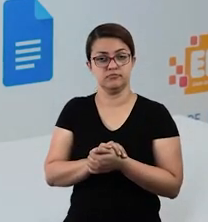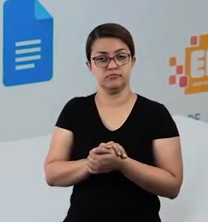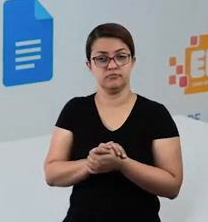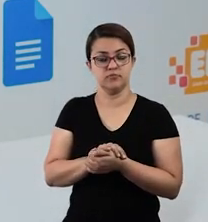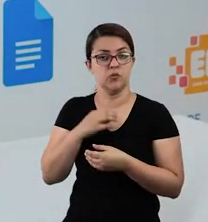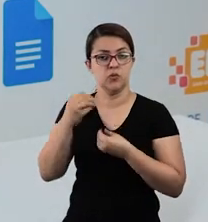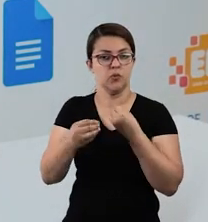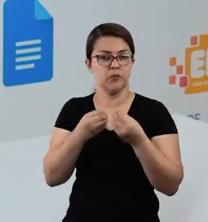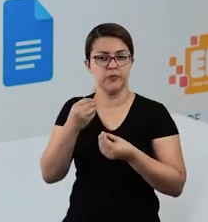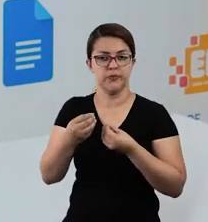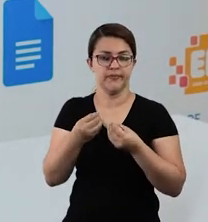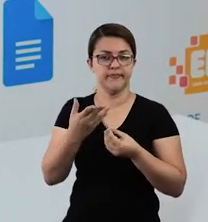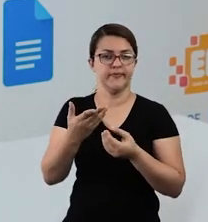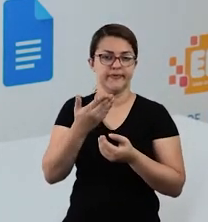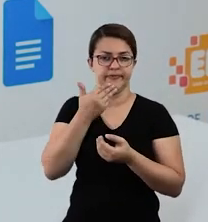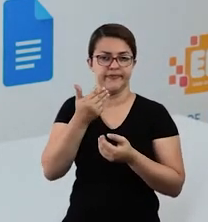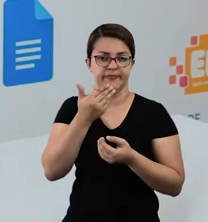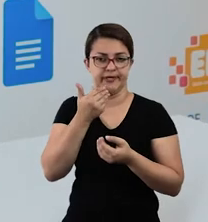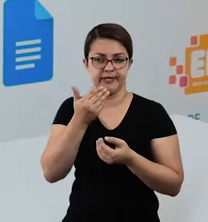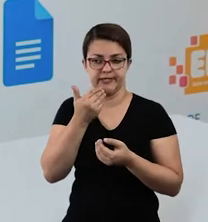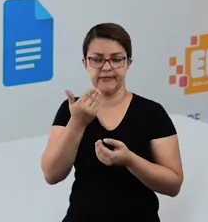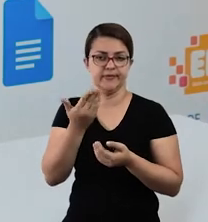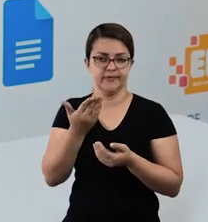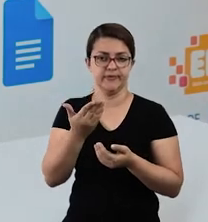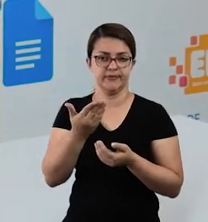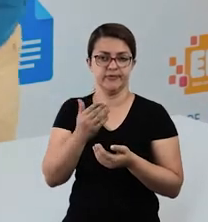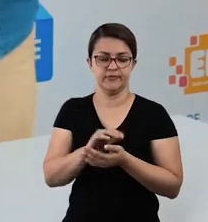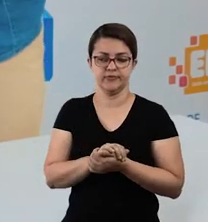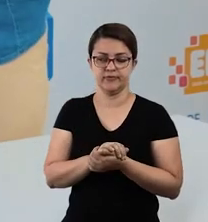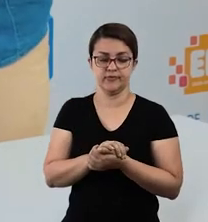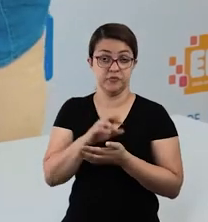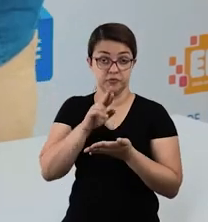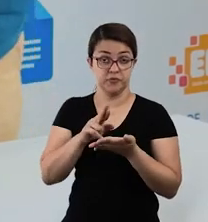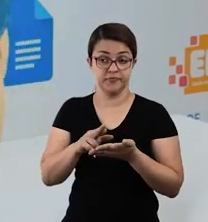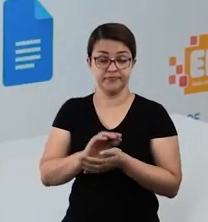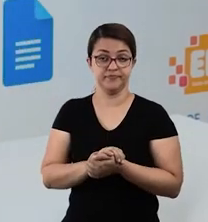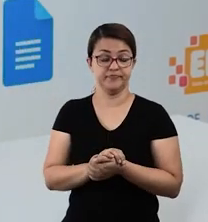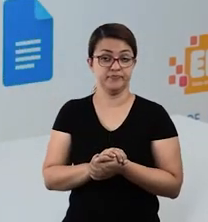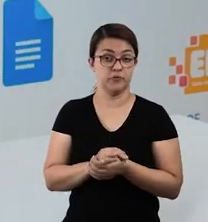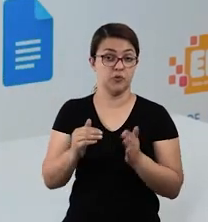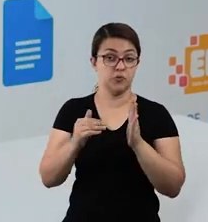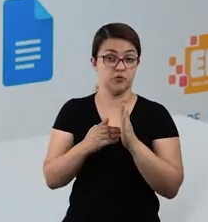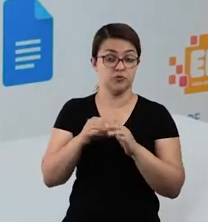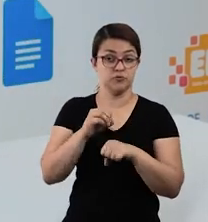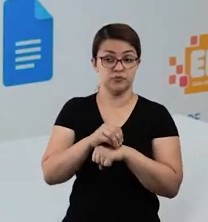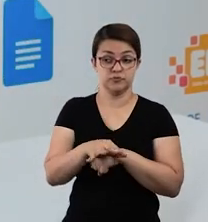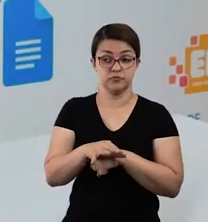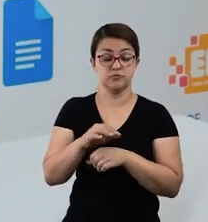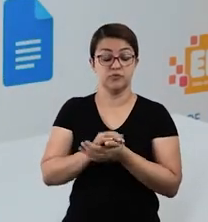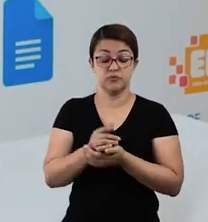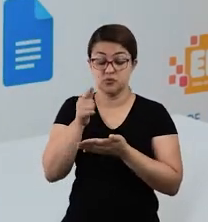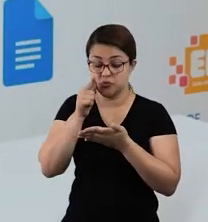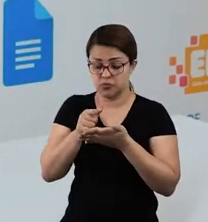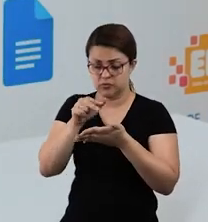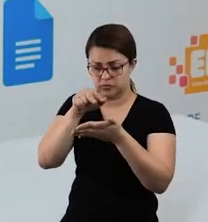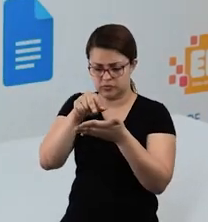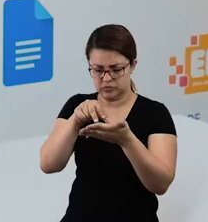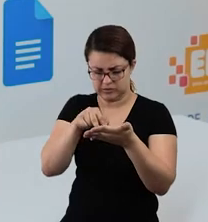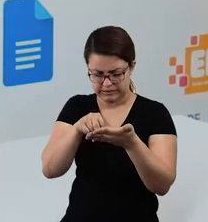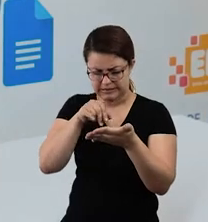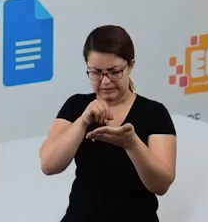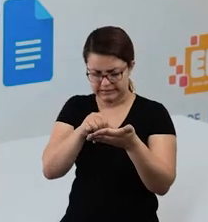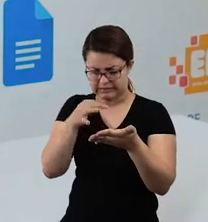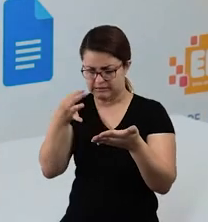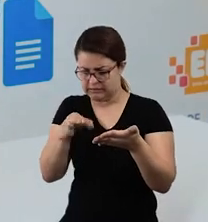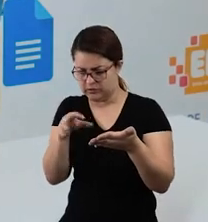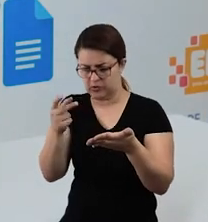Siga como é mais confortável para você, tudo bem? Última dica. Reveja suas contas de forma de pensar